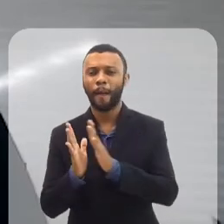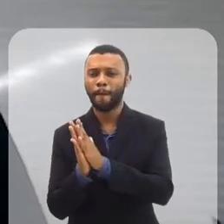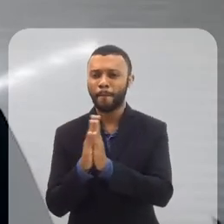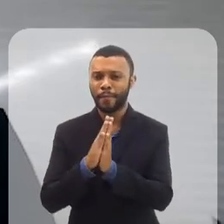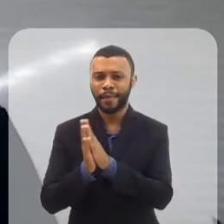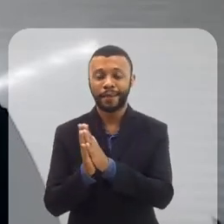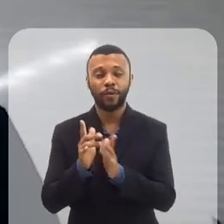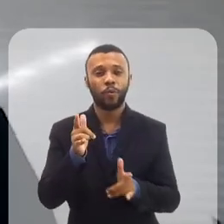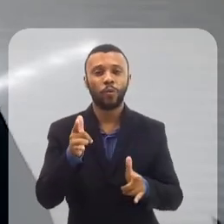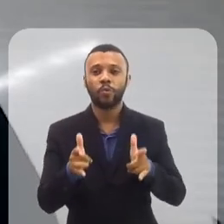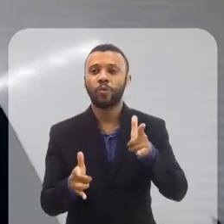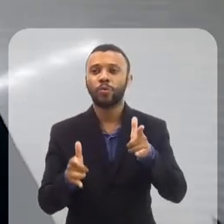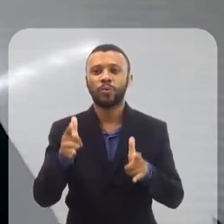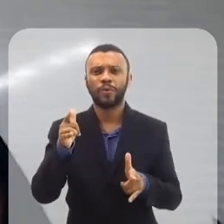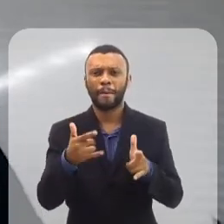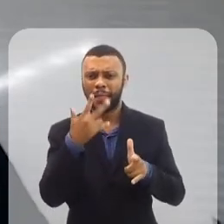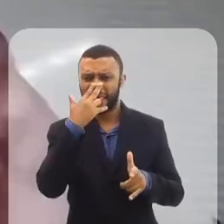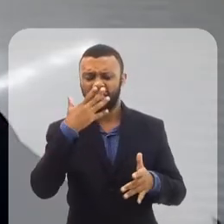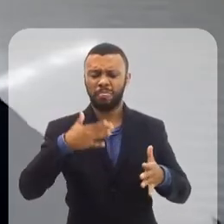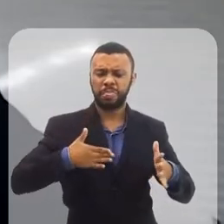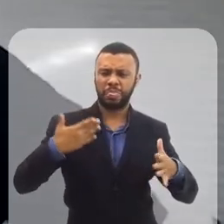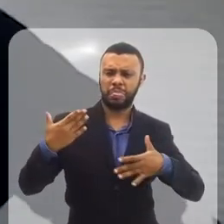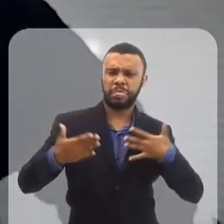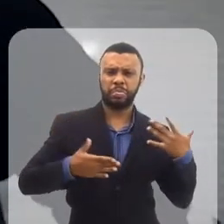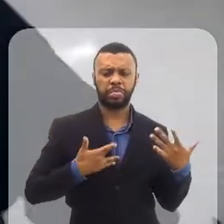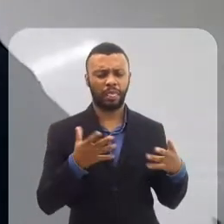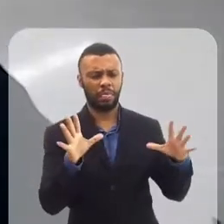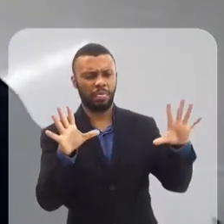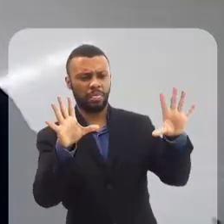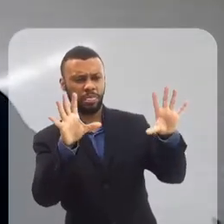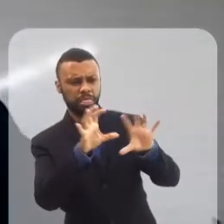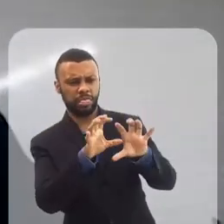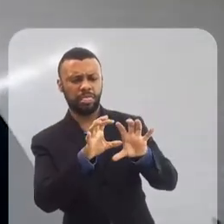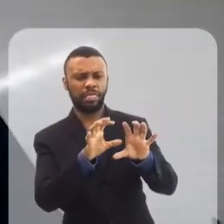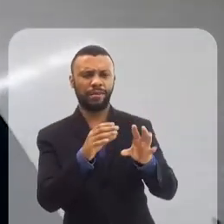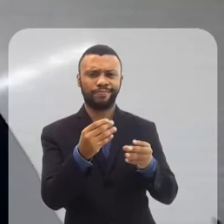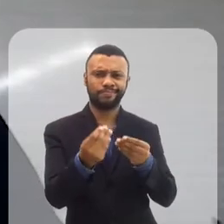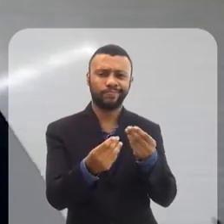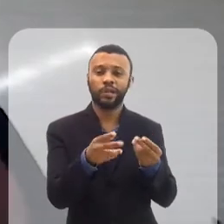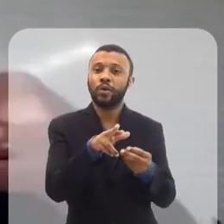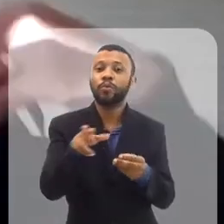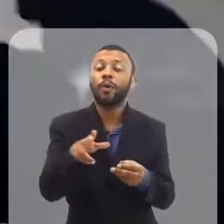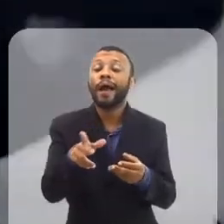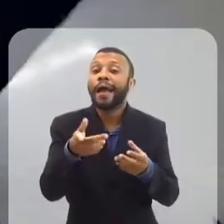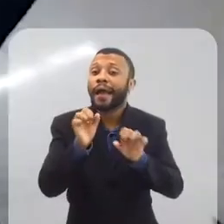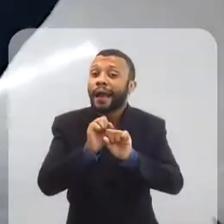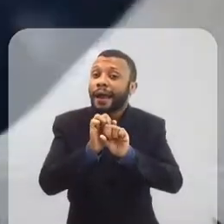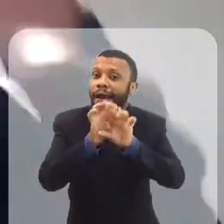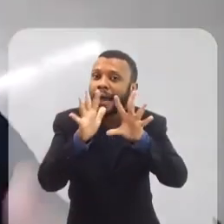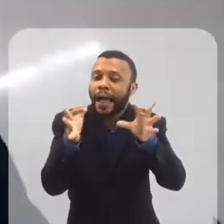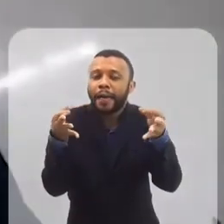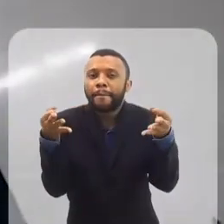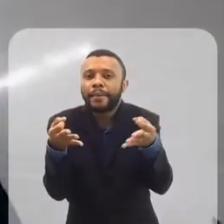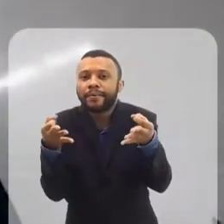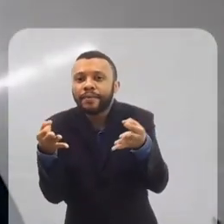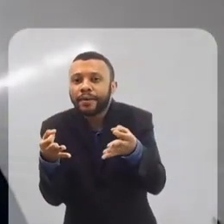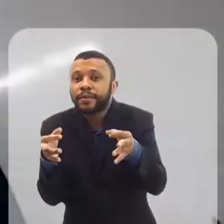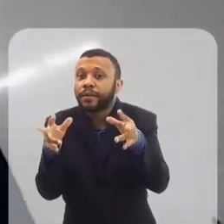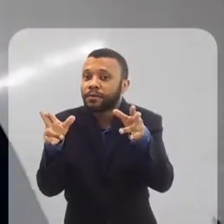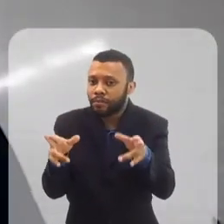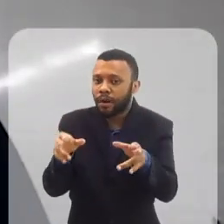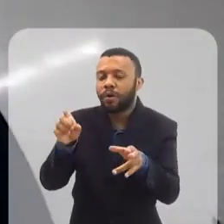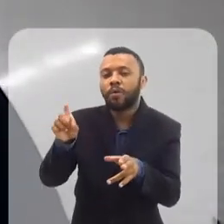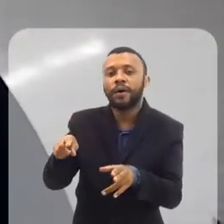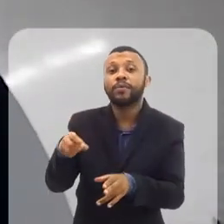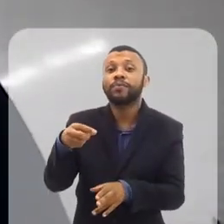bonequinhos e os avatares são meio toscos. A definição deles não é tão bem definida quanto é